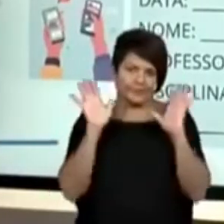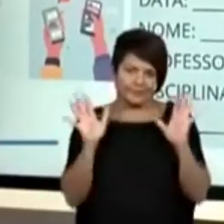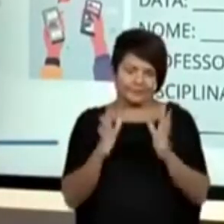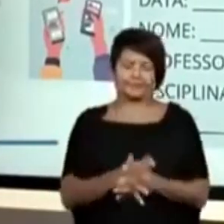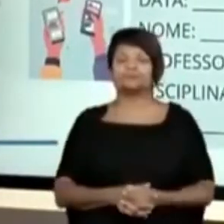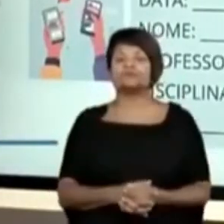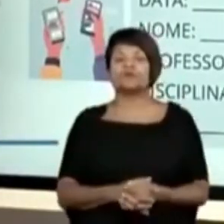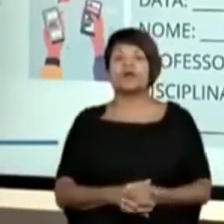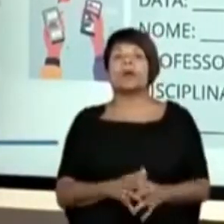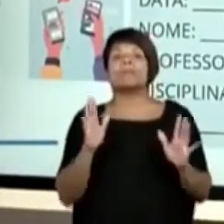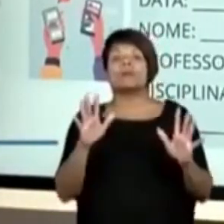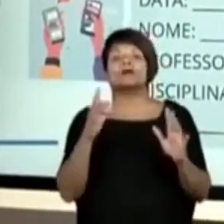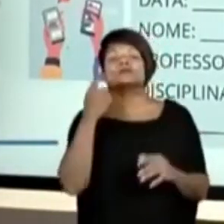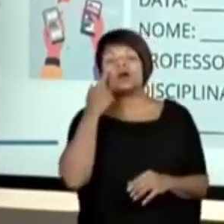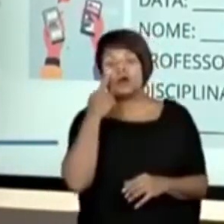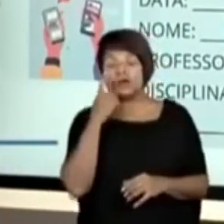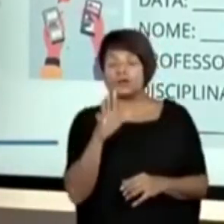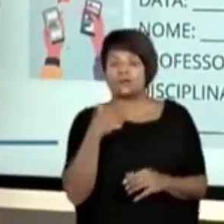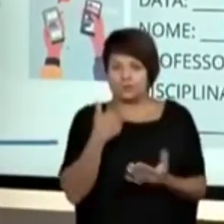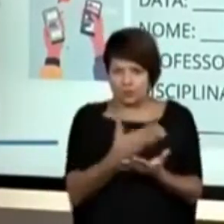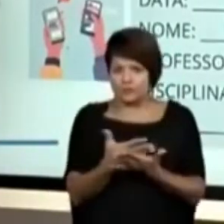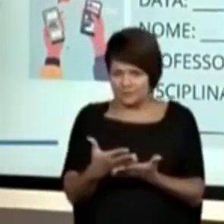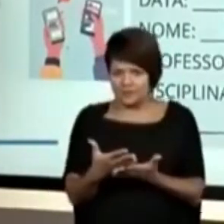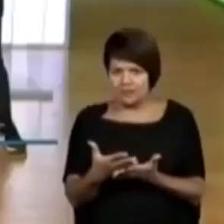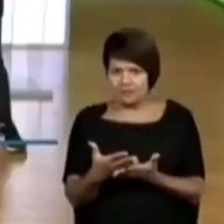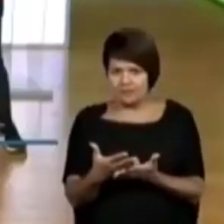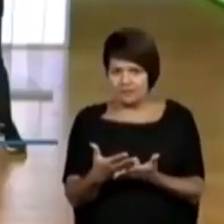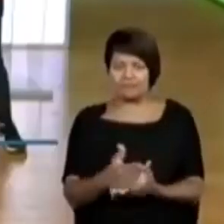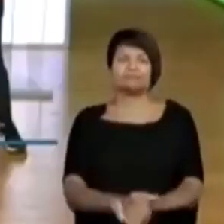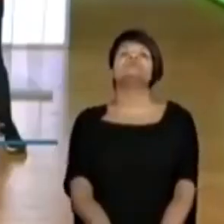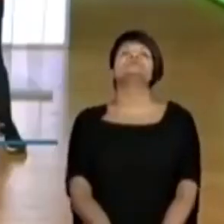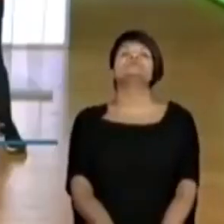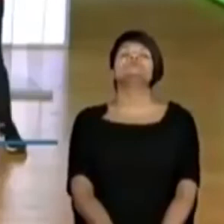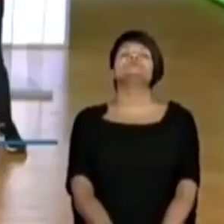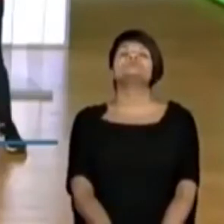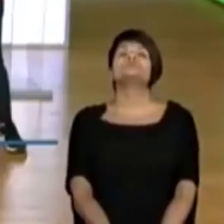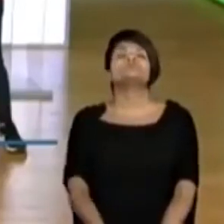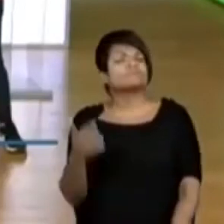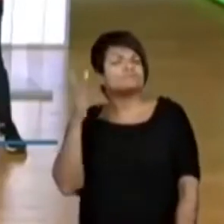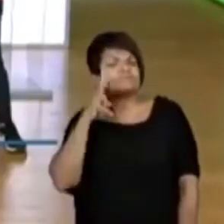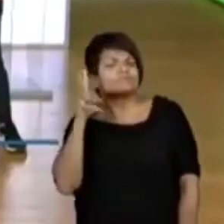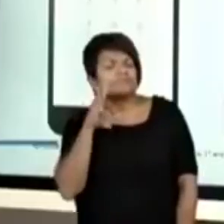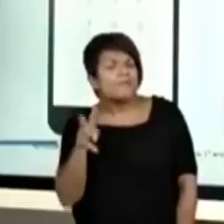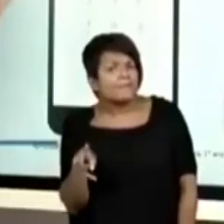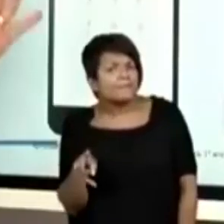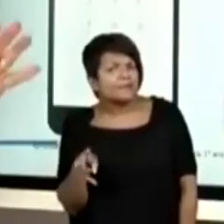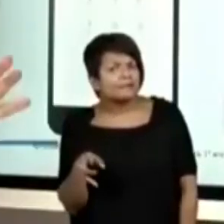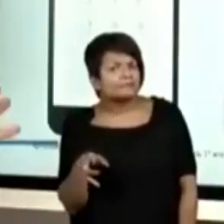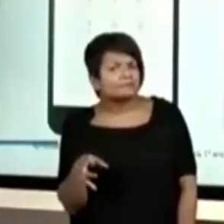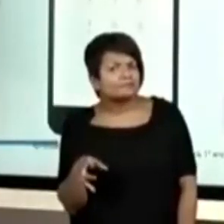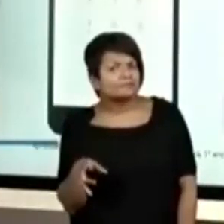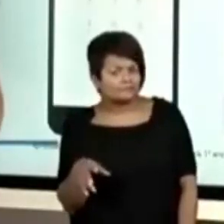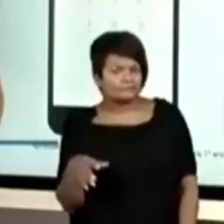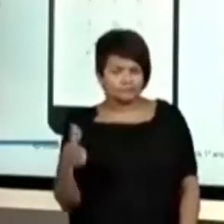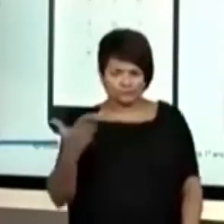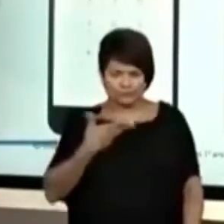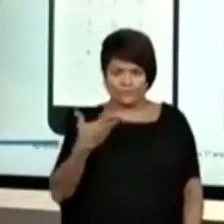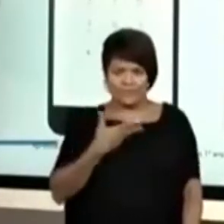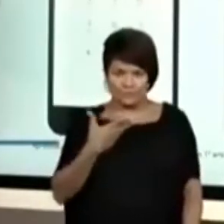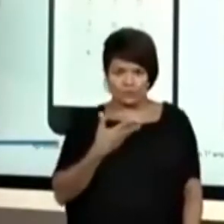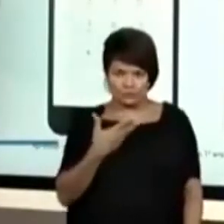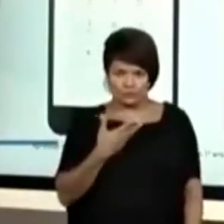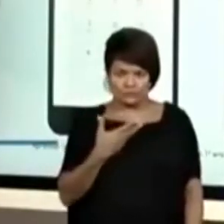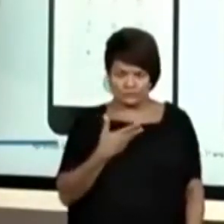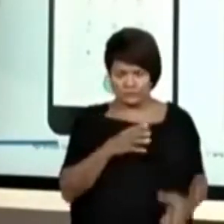Olha só, vamos começar então a nossa aula? Lembra lá dos nossos amigos que estavam indo para o parque